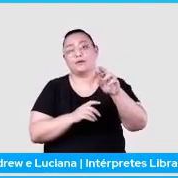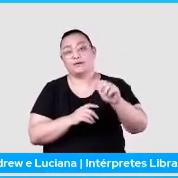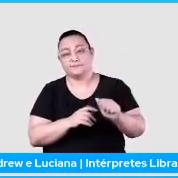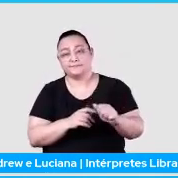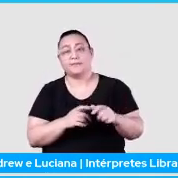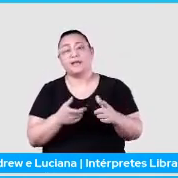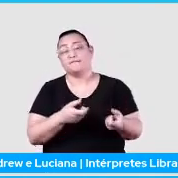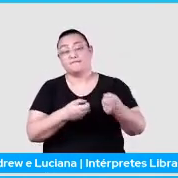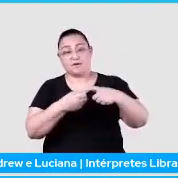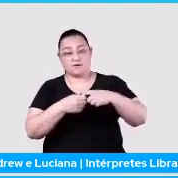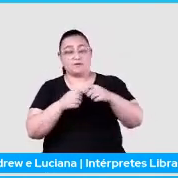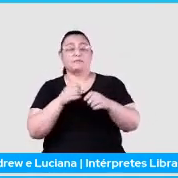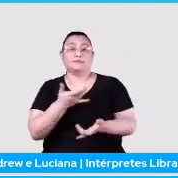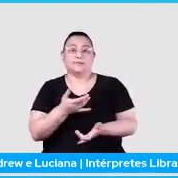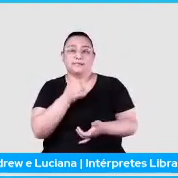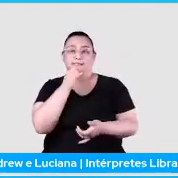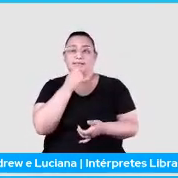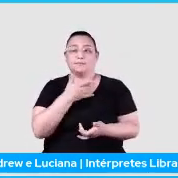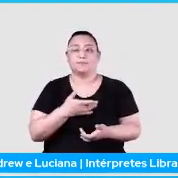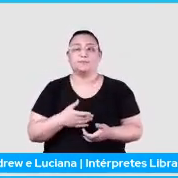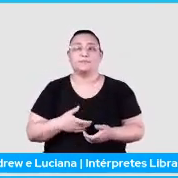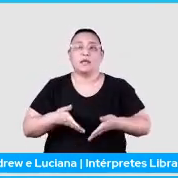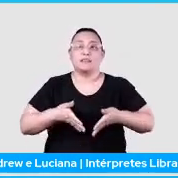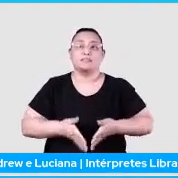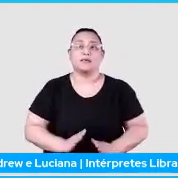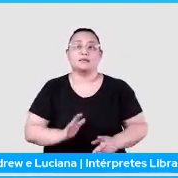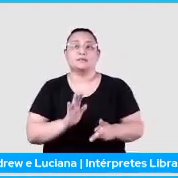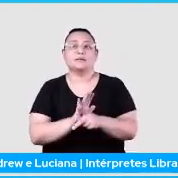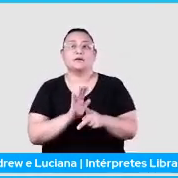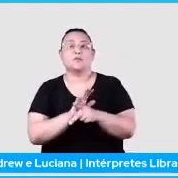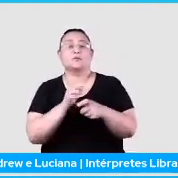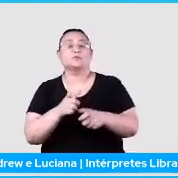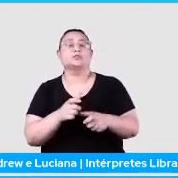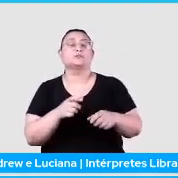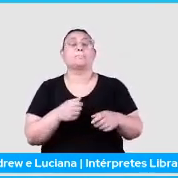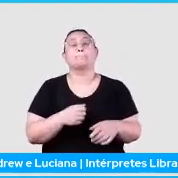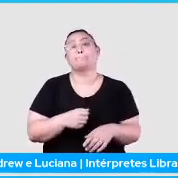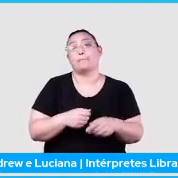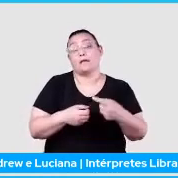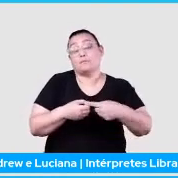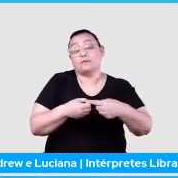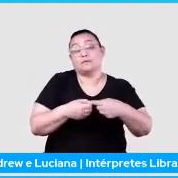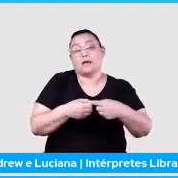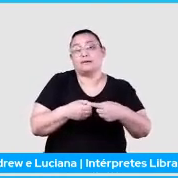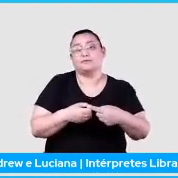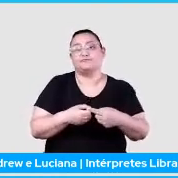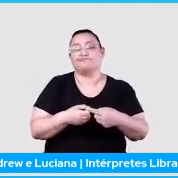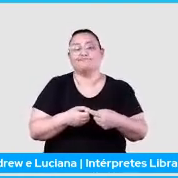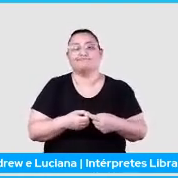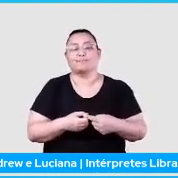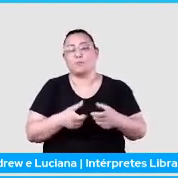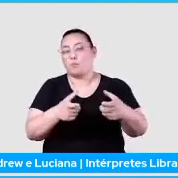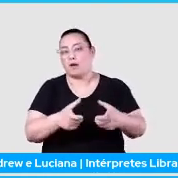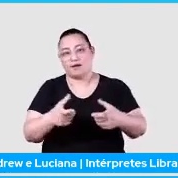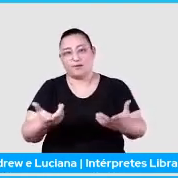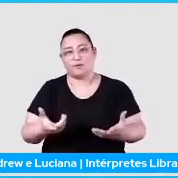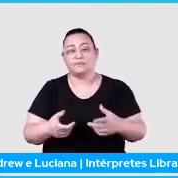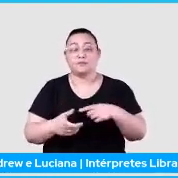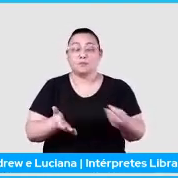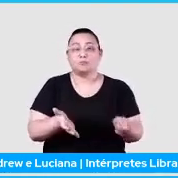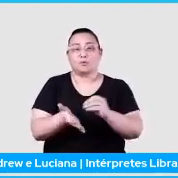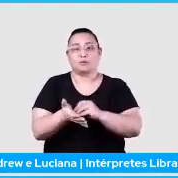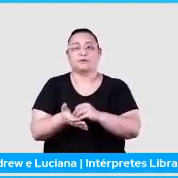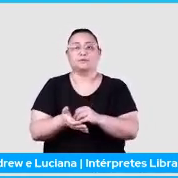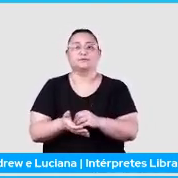por exemplo, I was born in Brooklyn. Brooklyn? Poxa, Brooklyn é um local. Então, a gente vai, bota lá, né? No